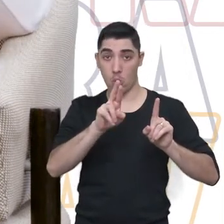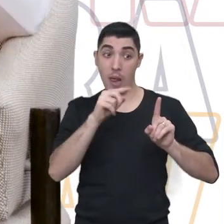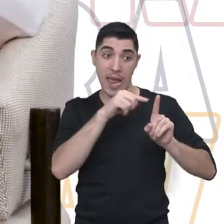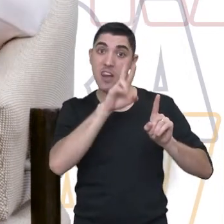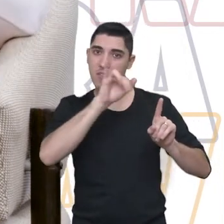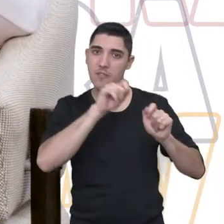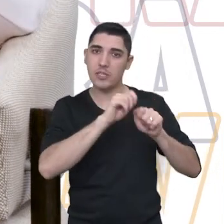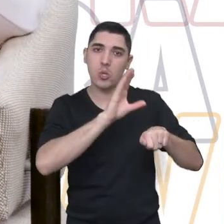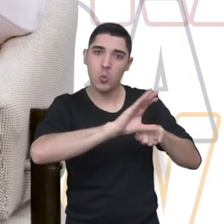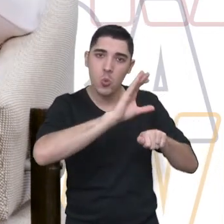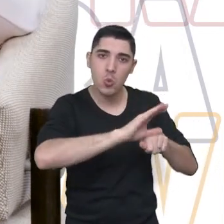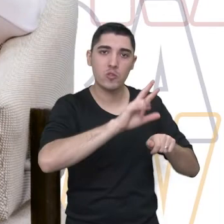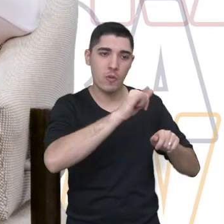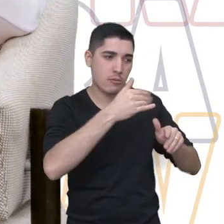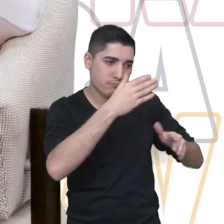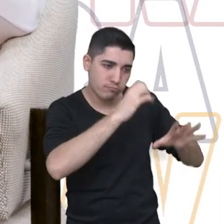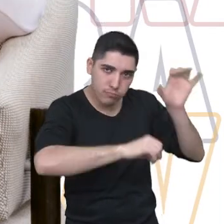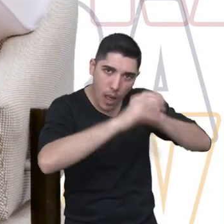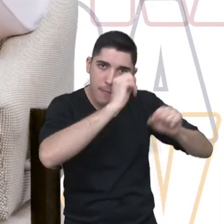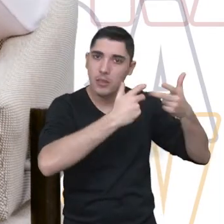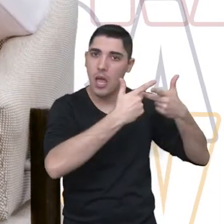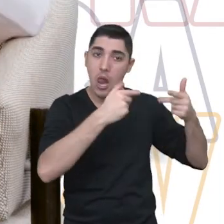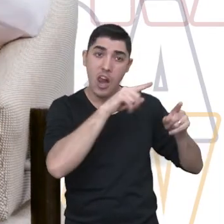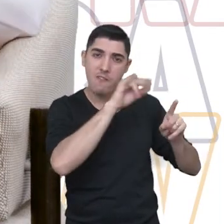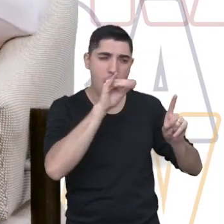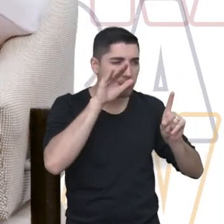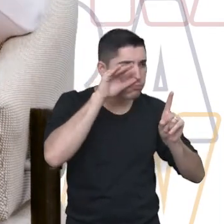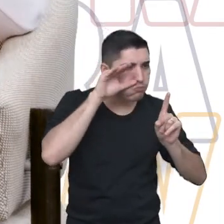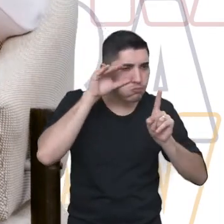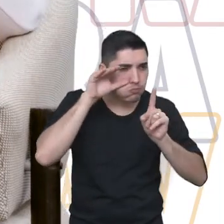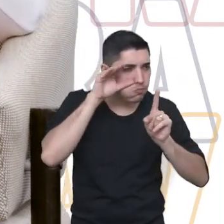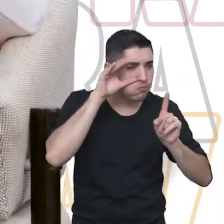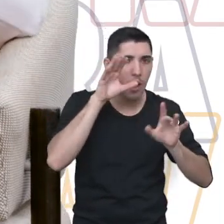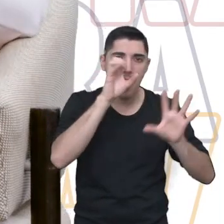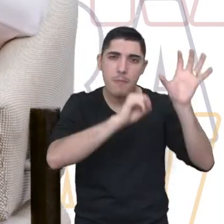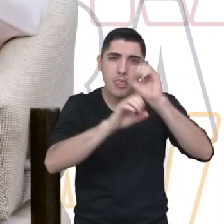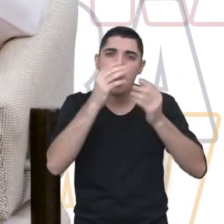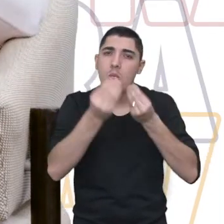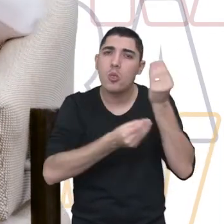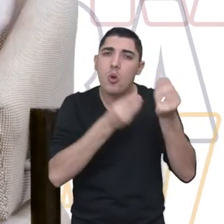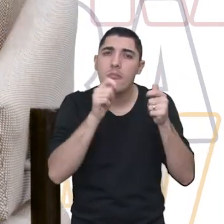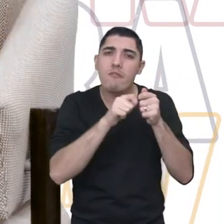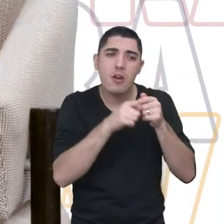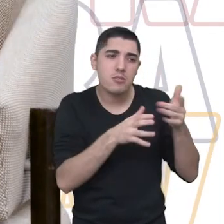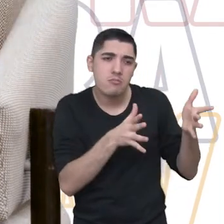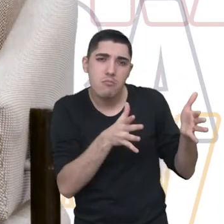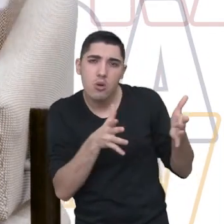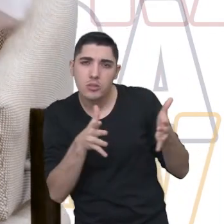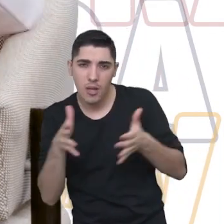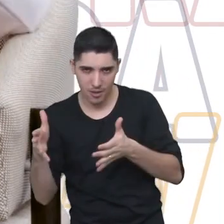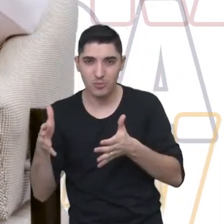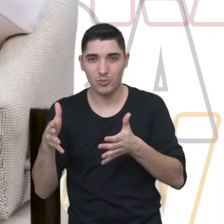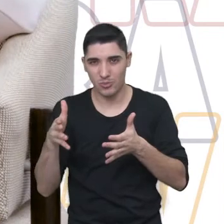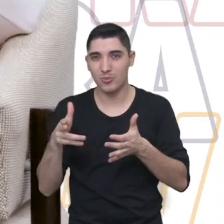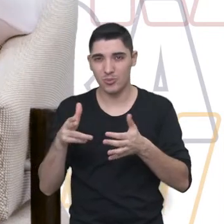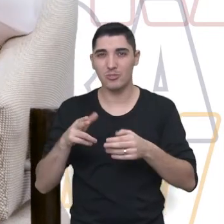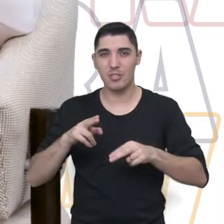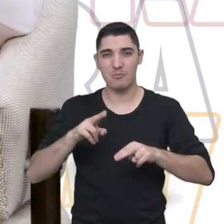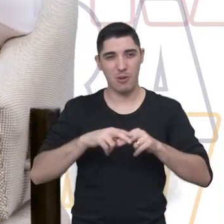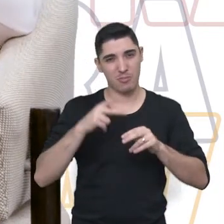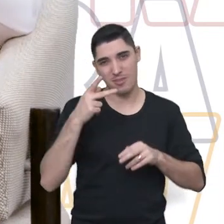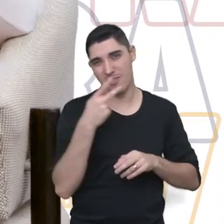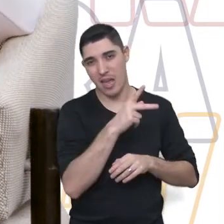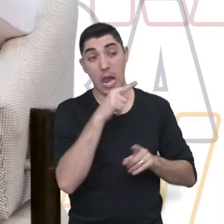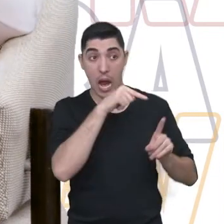vai ser orientada, vai observar, vai ser observada. Então, tem todo um processo, né? Que a gente